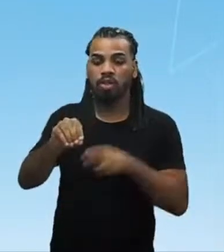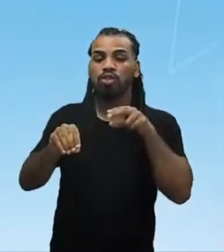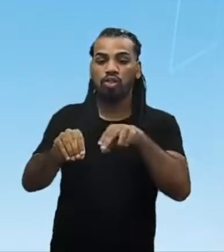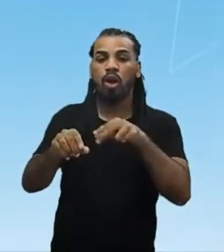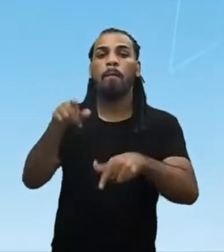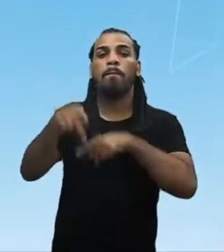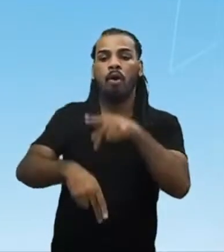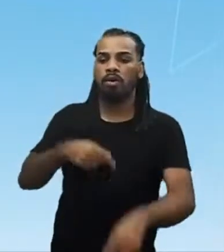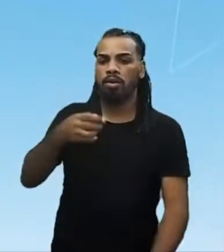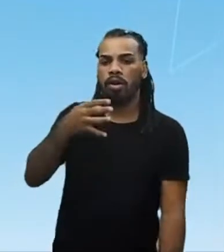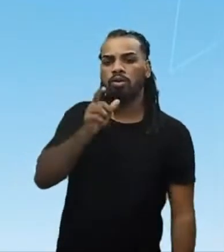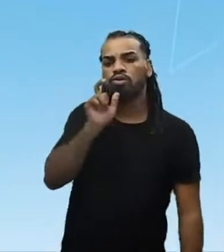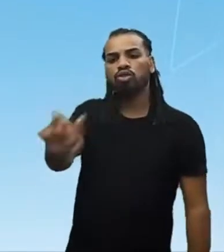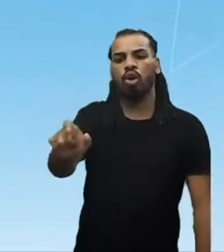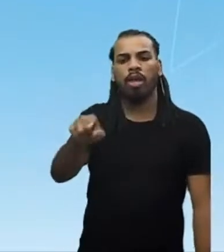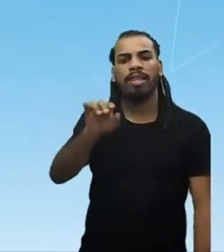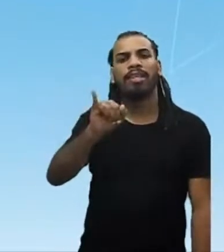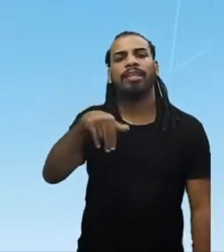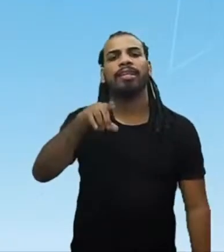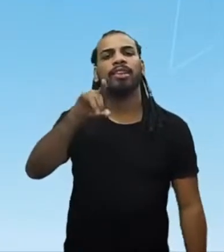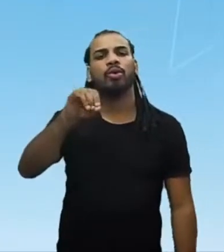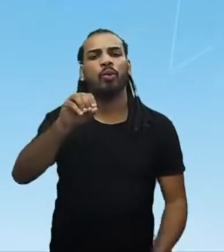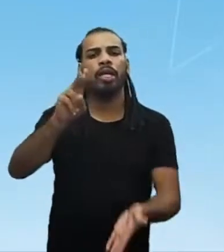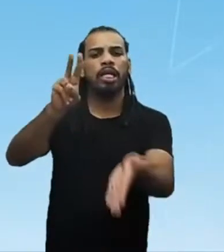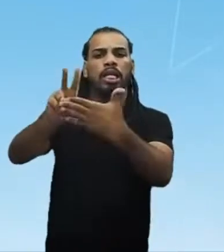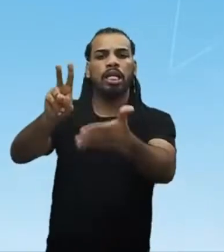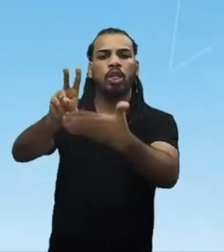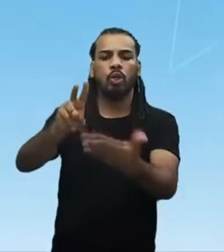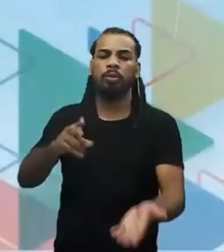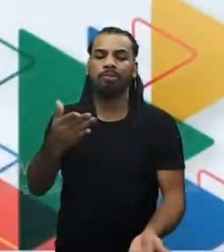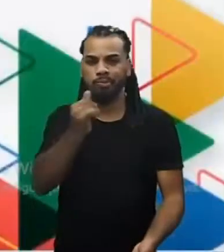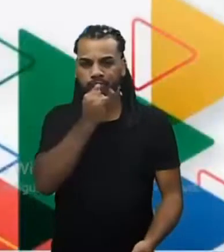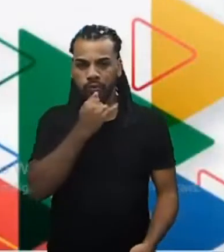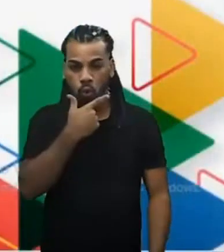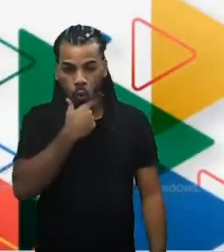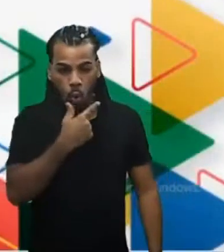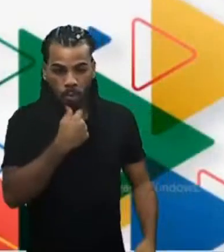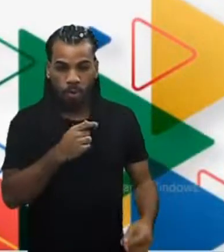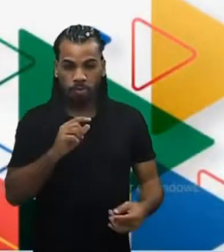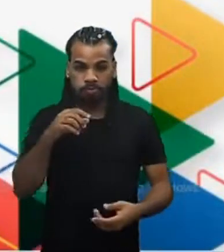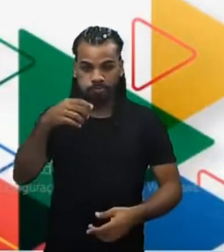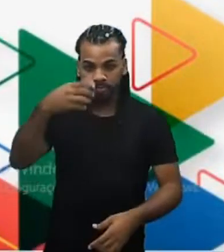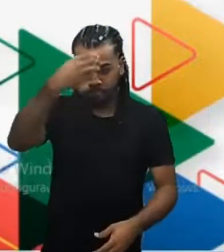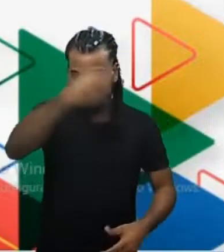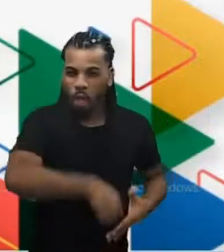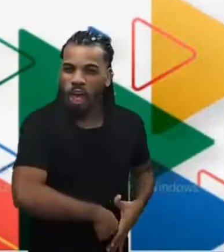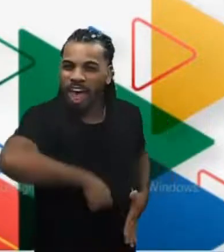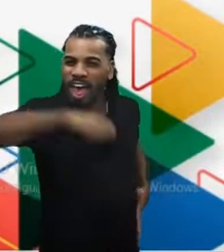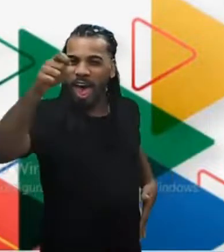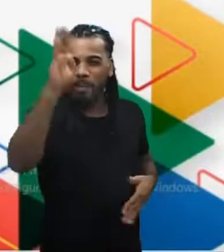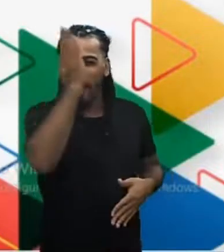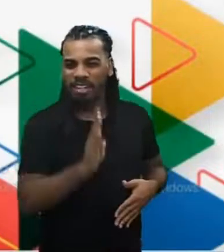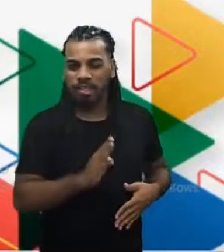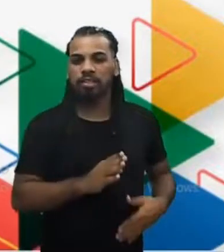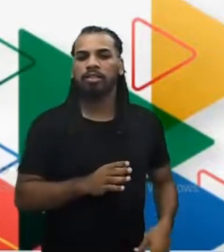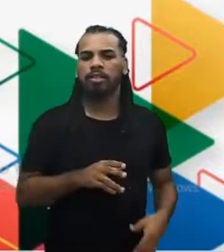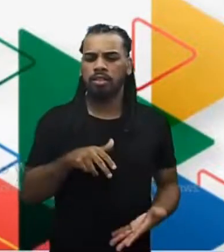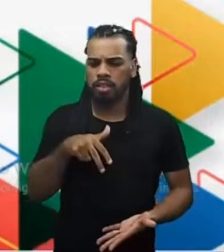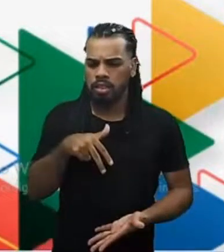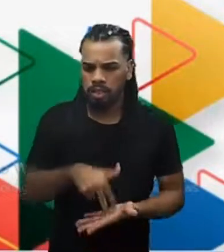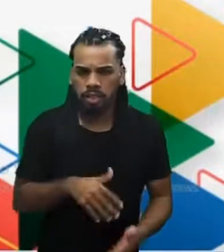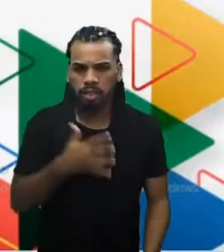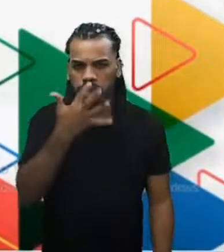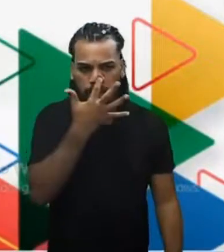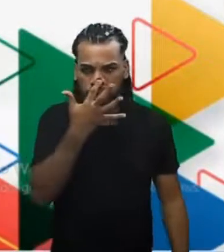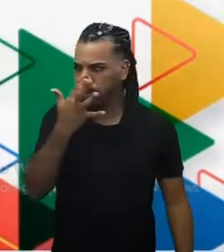Presta atenção nesse slide que aqui do meu lado. Quando Cristóvão Colombo aportou em terras americanas, acreditava